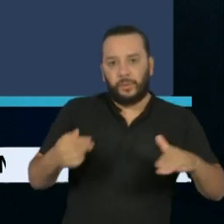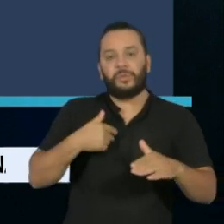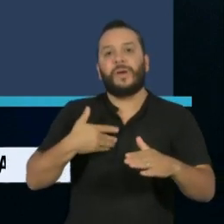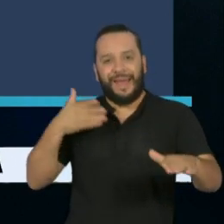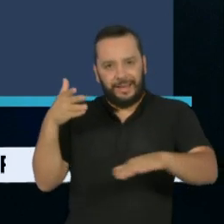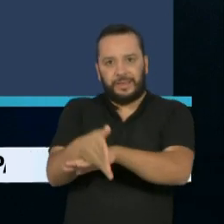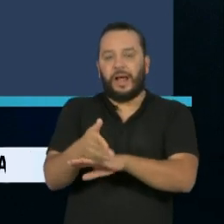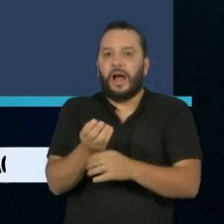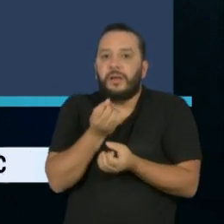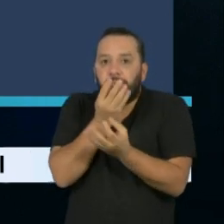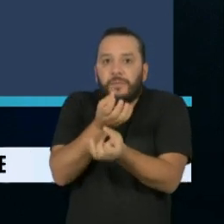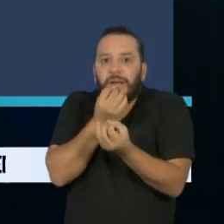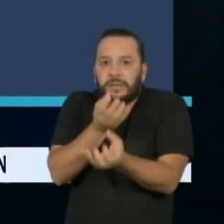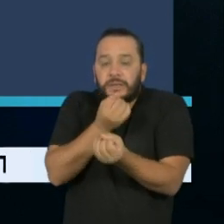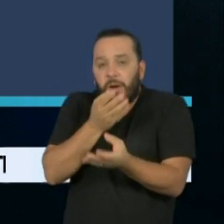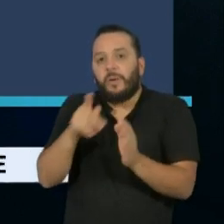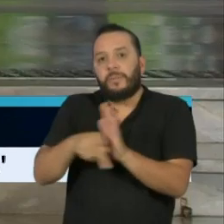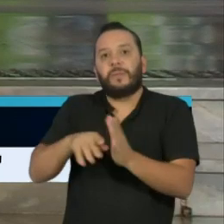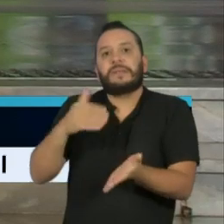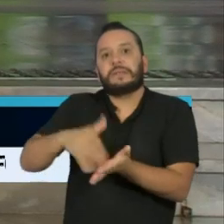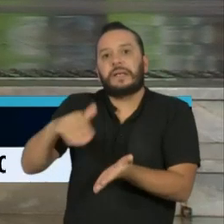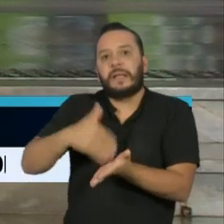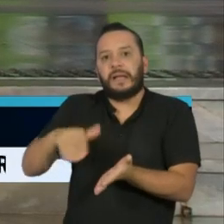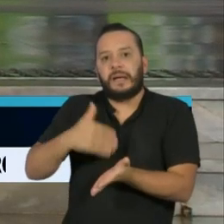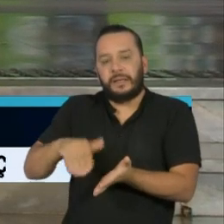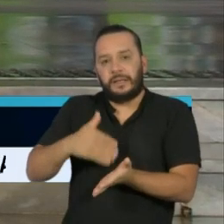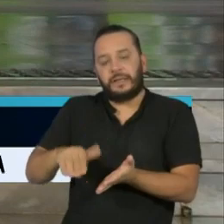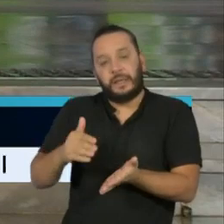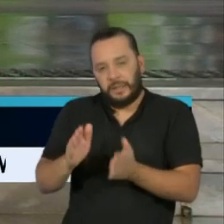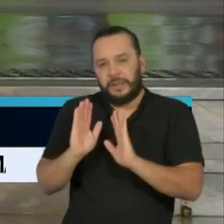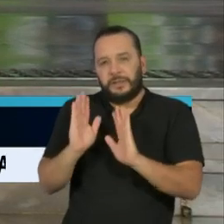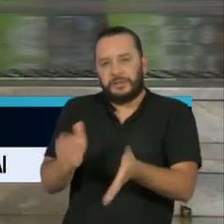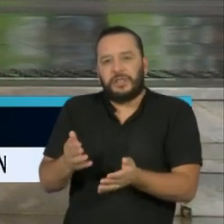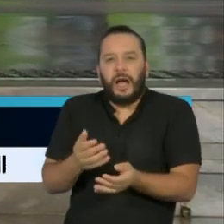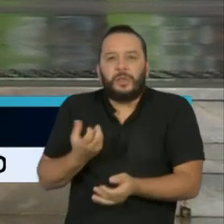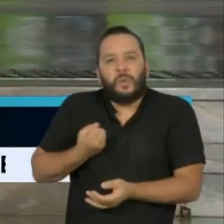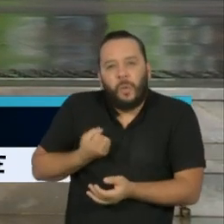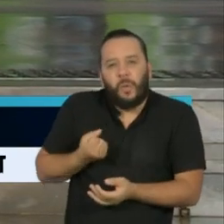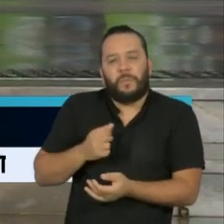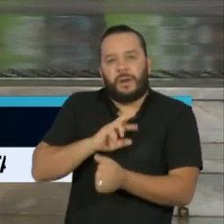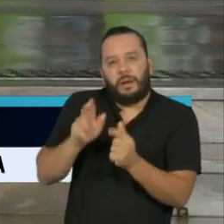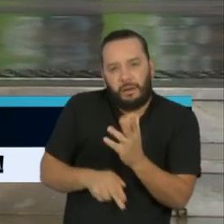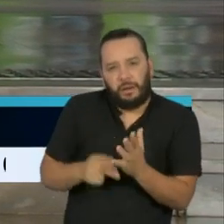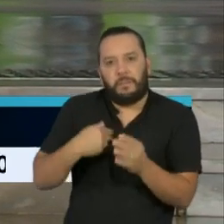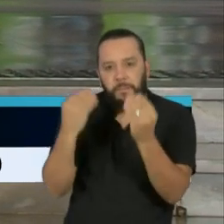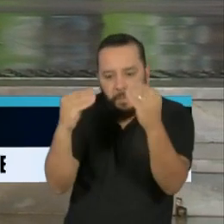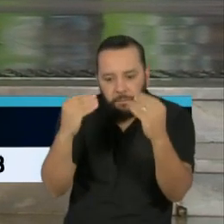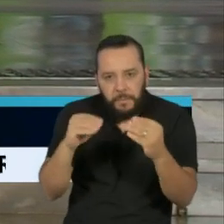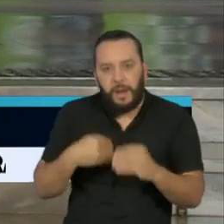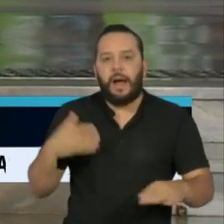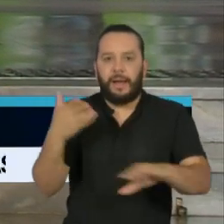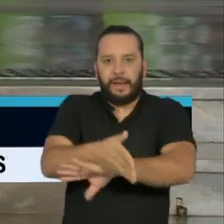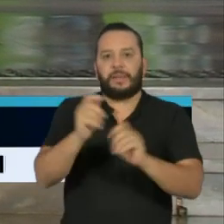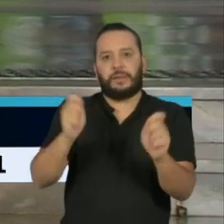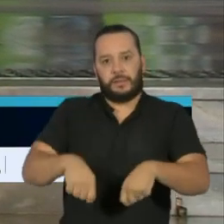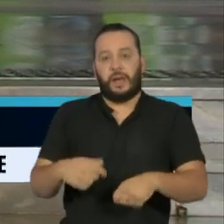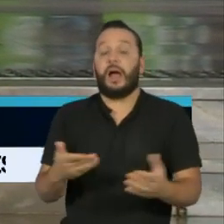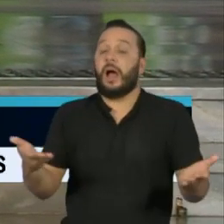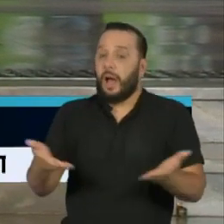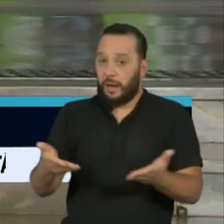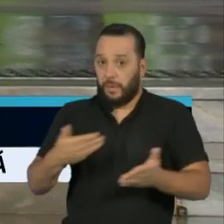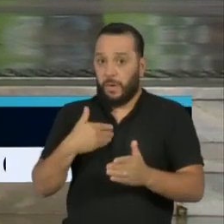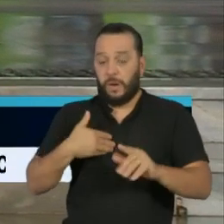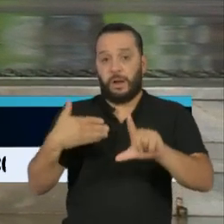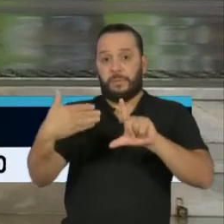dados usados na Secretaria Escolar Digital. Este centro de mídias da educação de São Paulo, através de plataforma digital